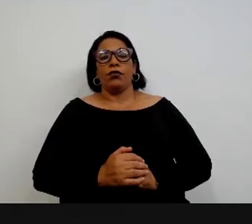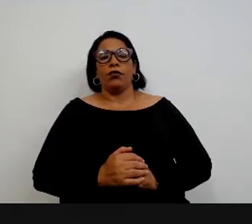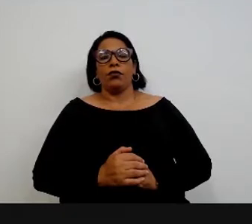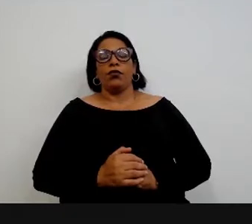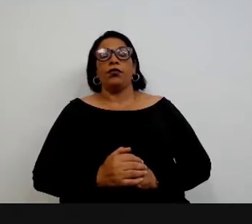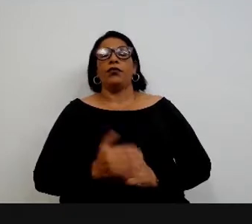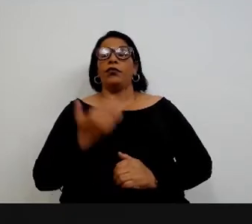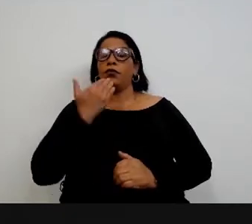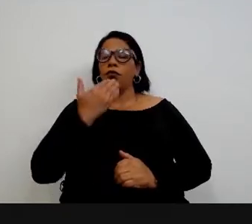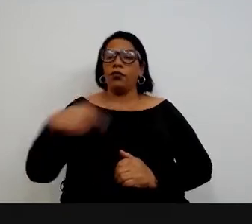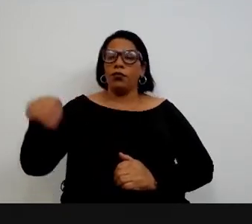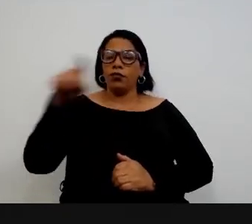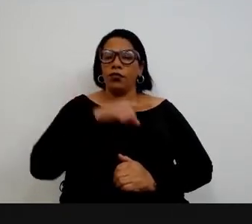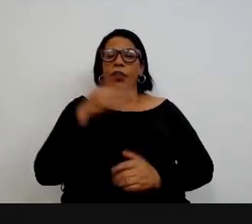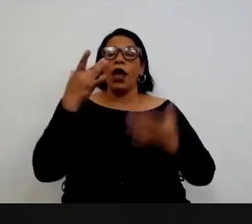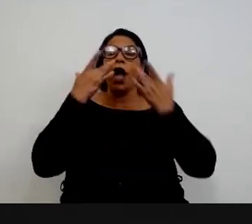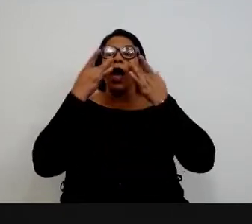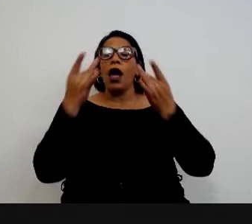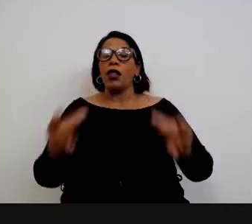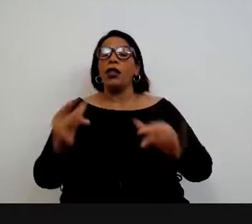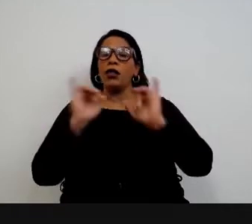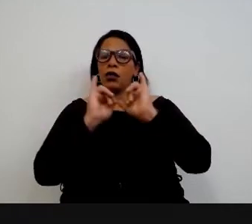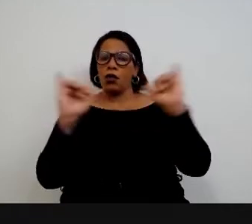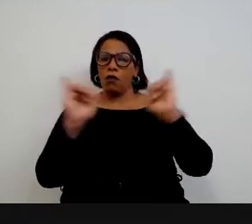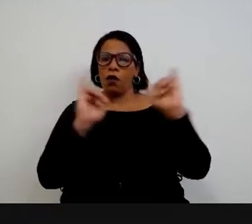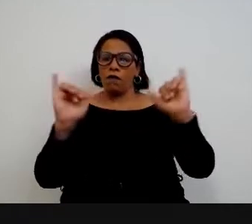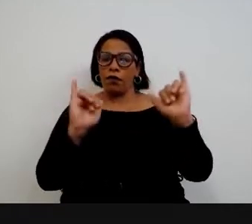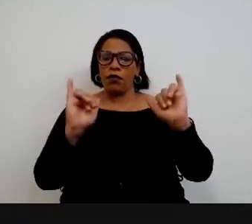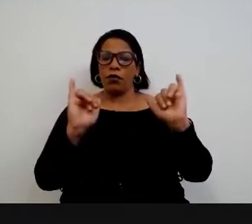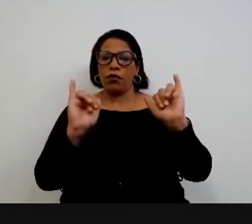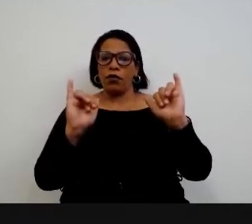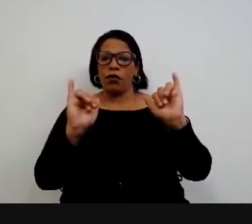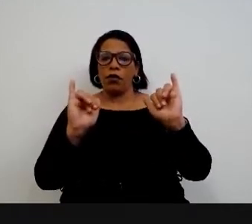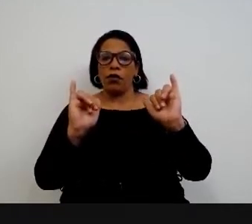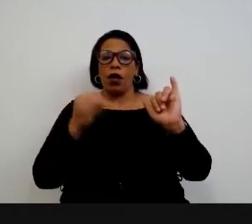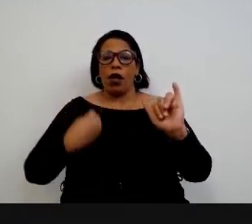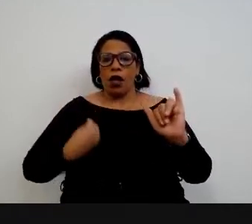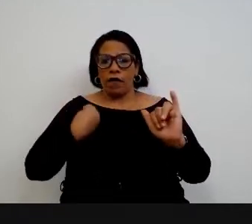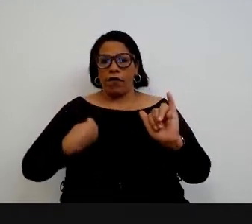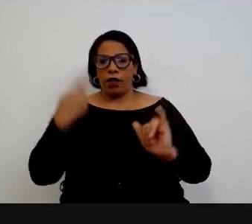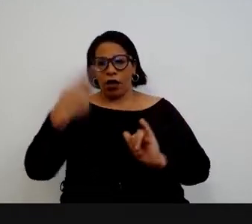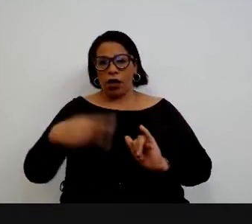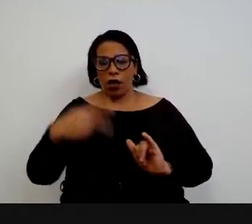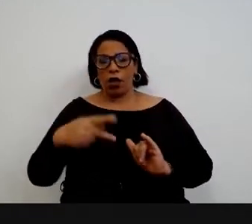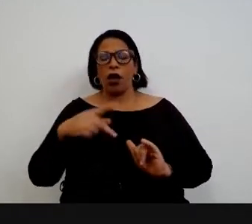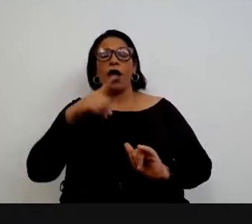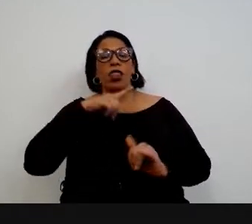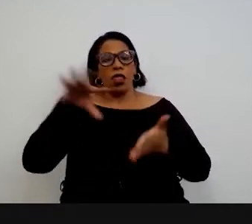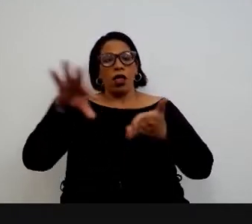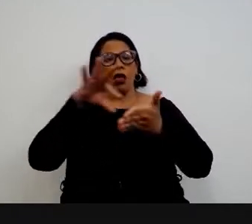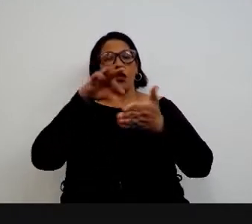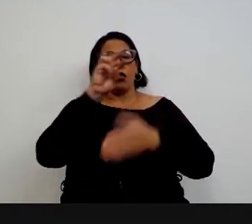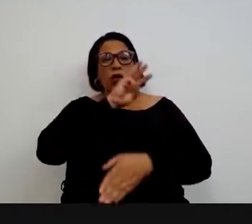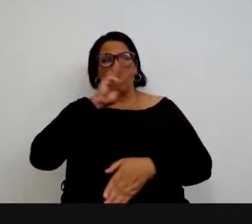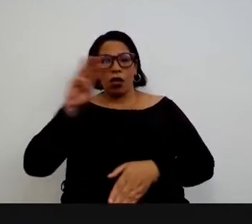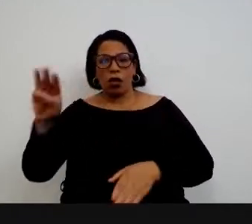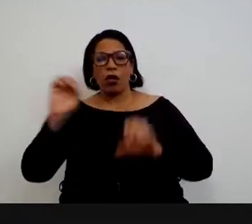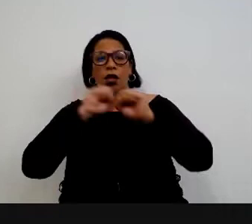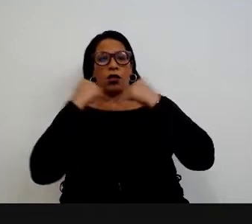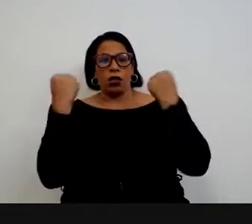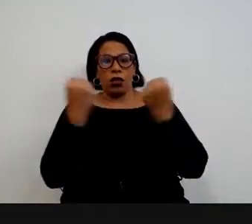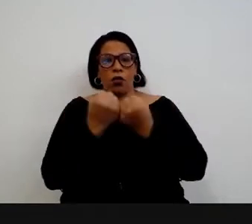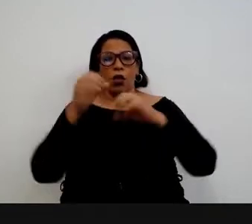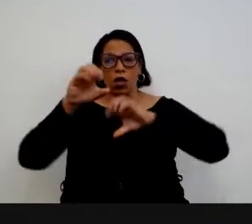Por favor, fiquem atentos aos seguintes avisos. A presença neste evento é registrada na plataforma do